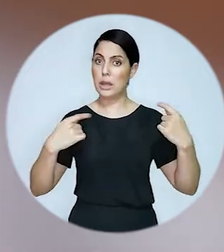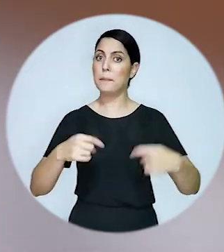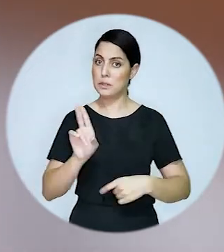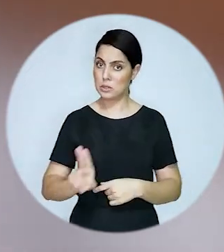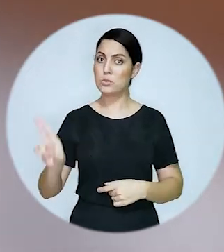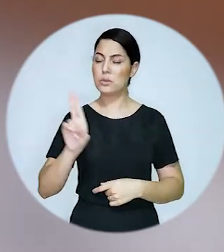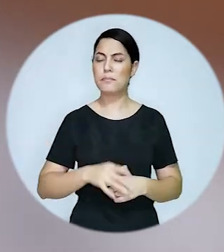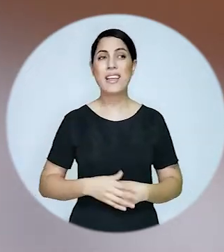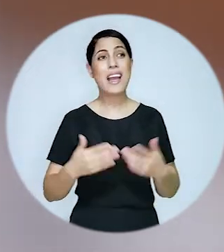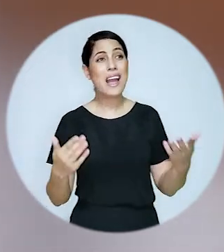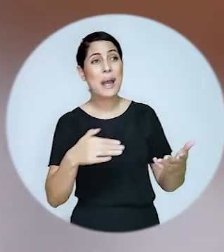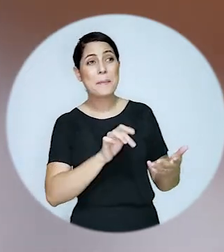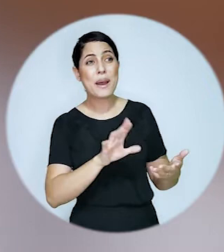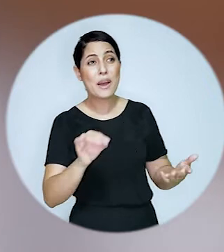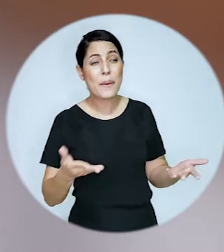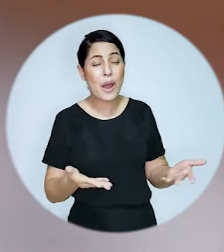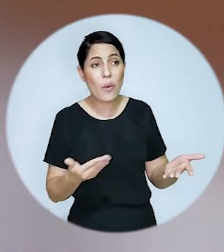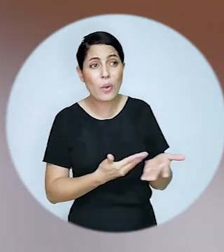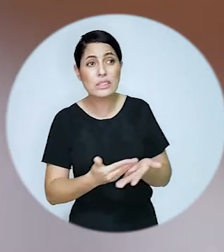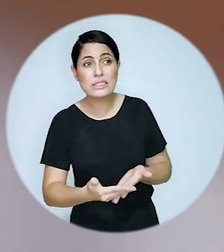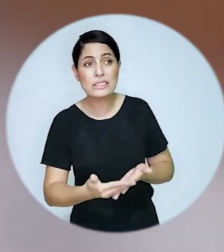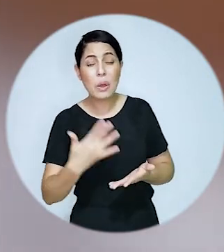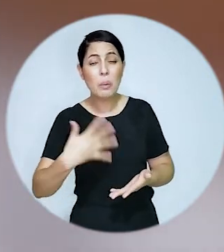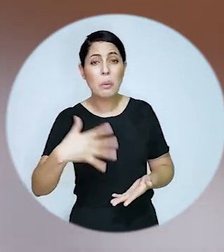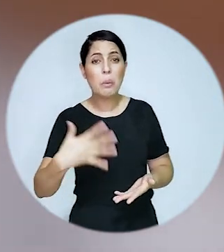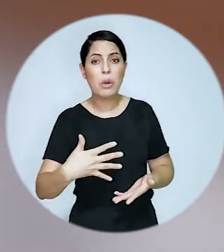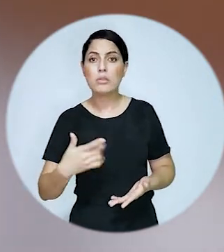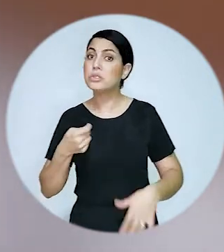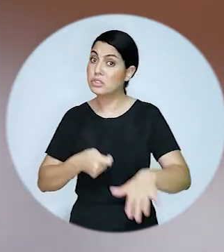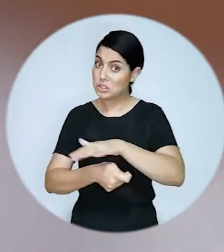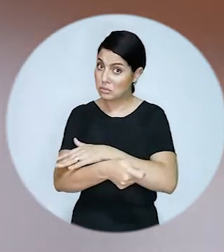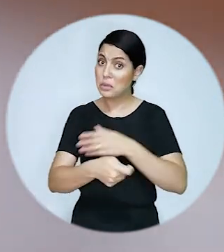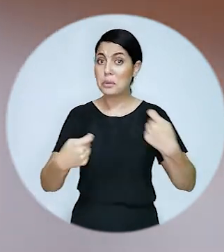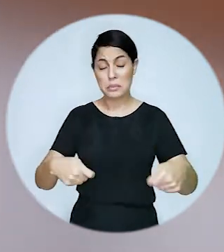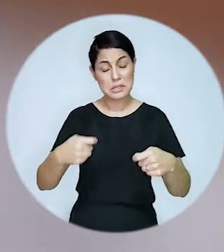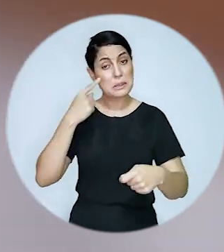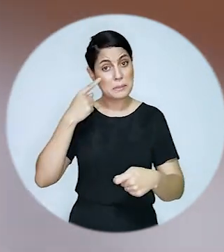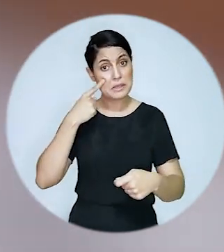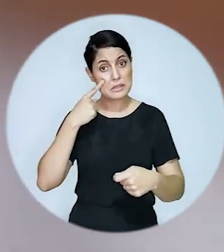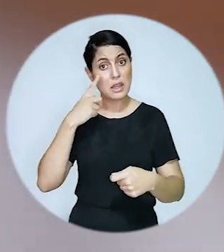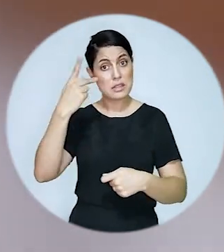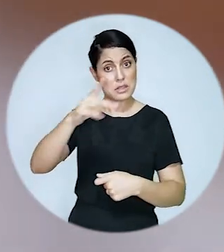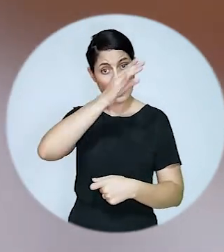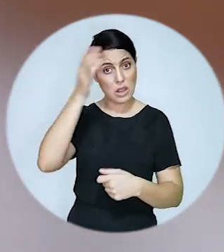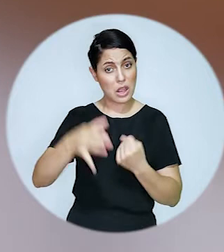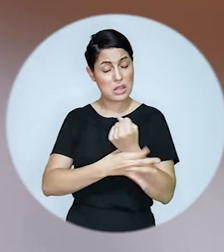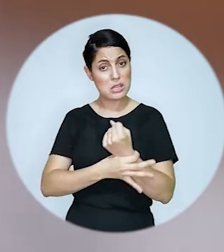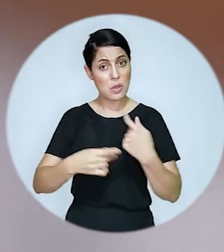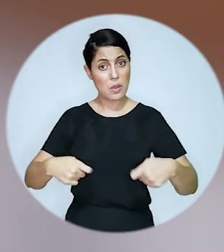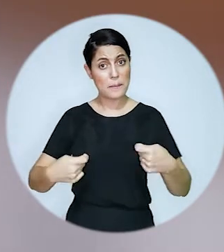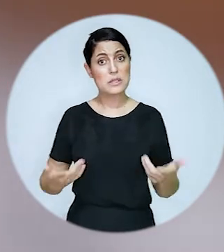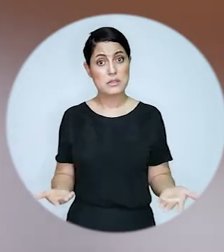softwares especializados. Ah, Marcelo, mas eu estou começando agora e acho caro. Tudo é investimento. Tudo você tem que pensar